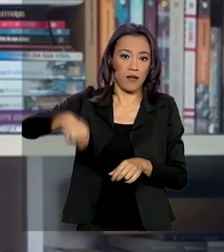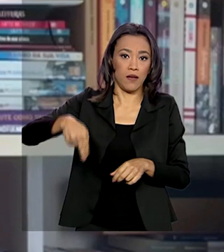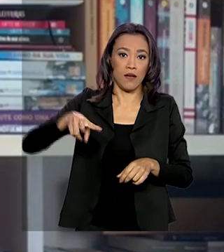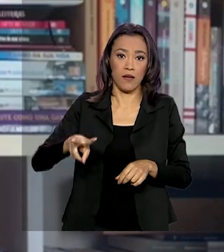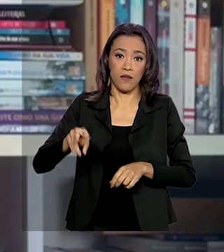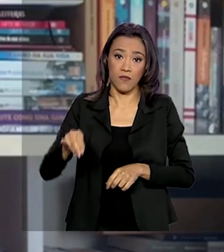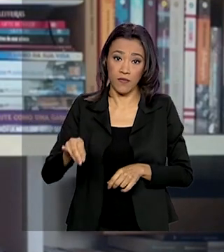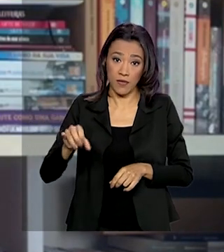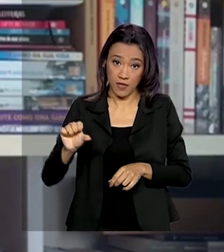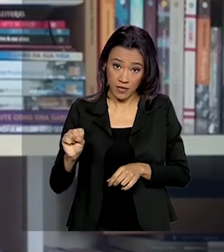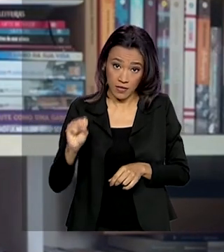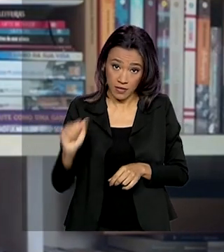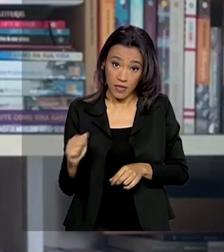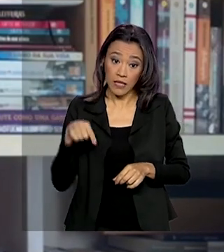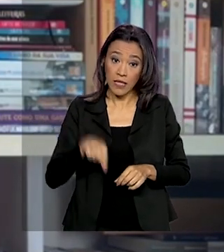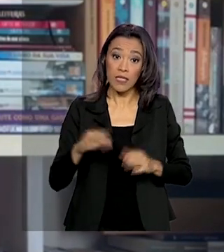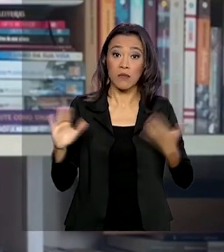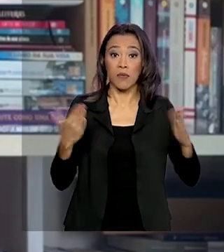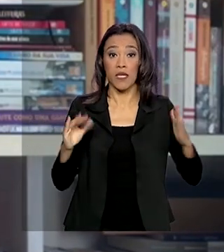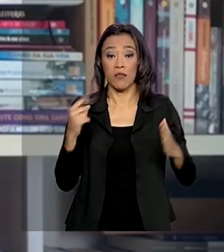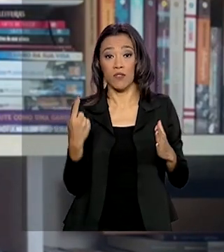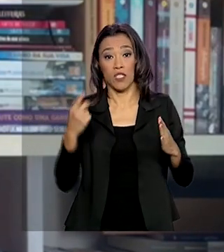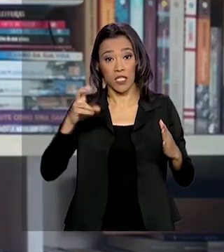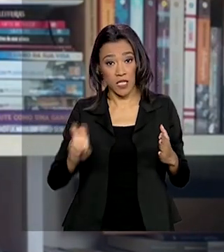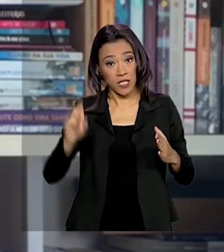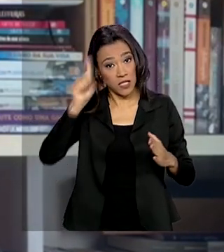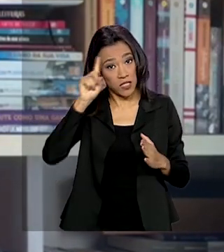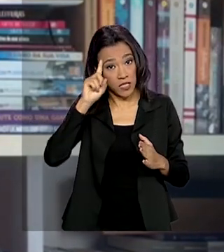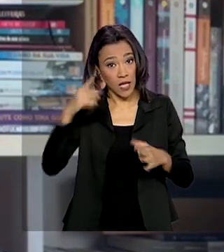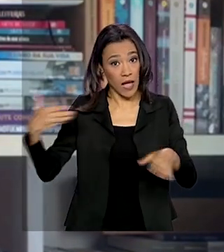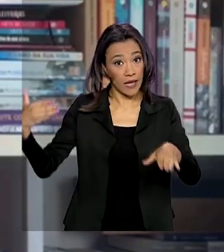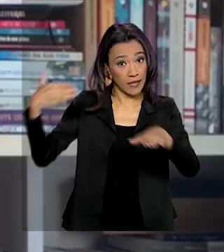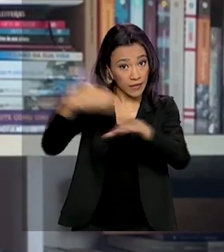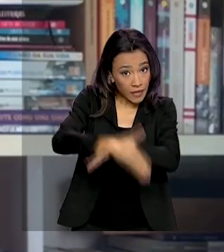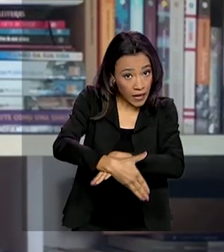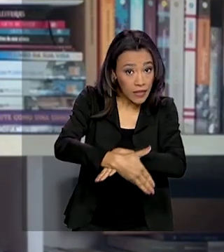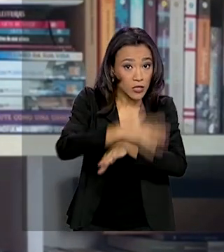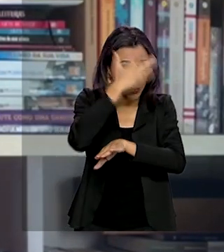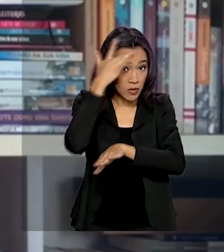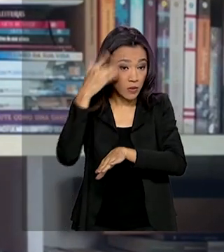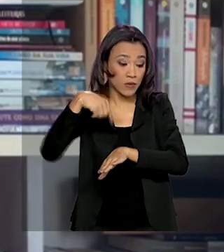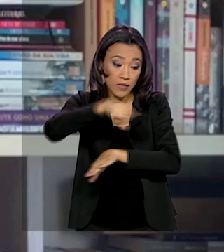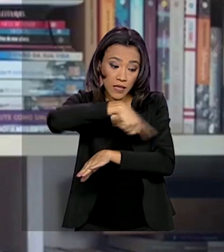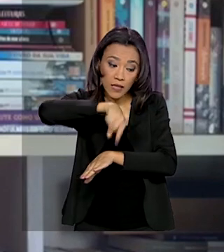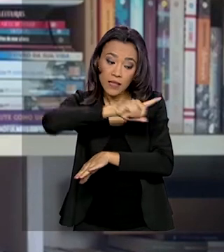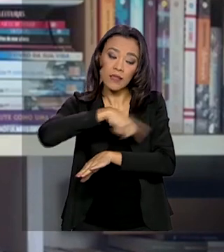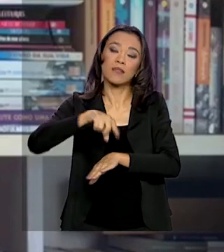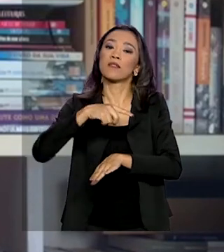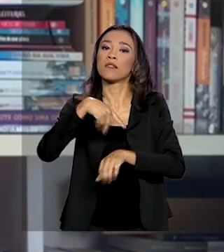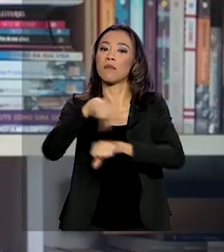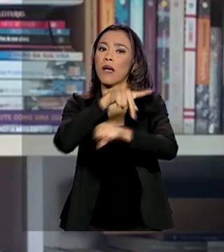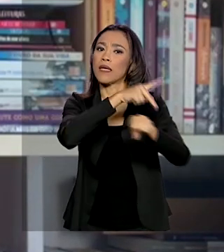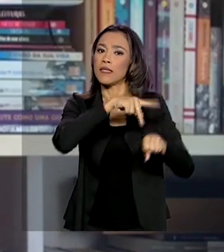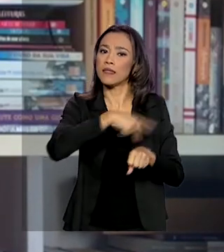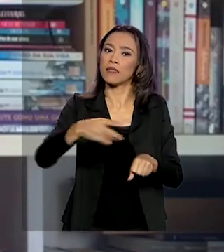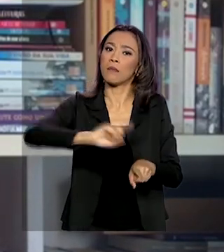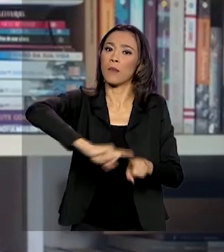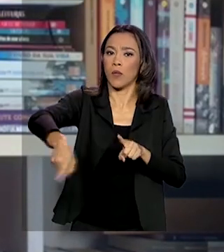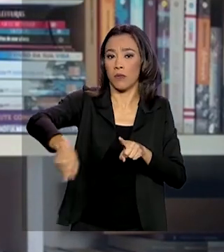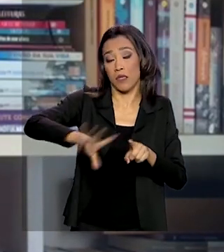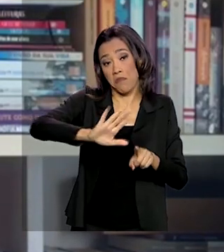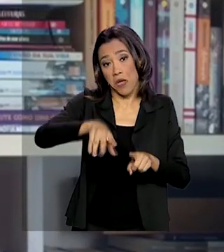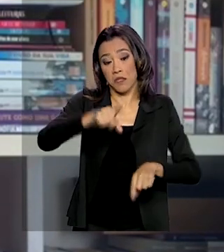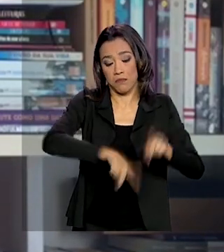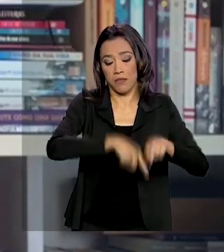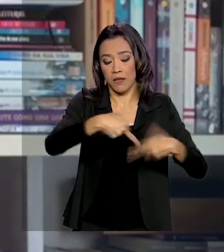Nesses 15 dias, a entrada de estrangeiros desses países fica proibida, mas o transporte